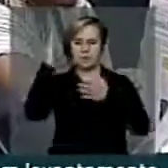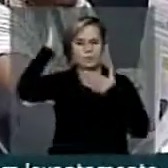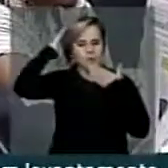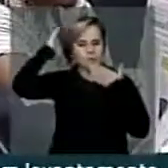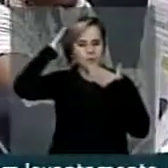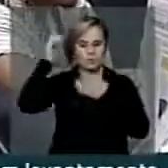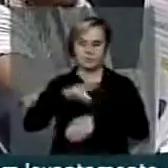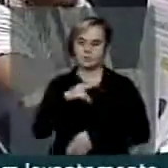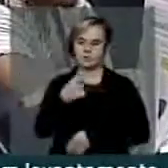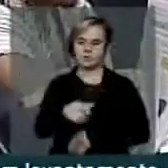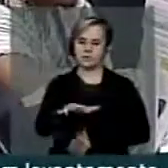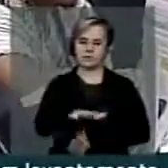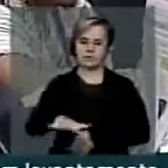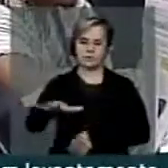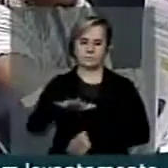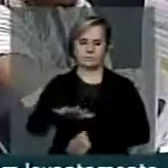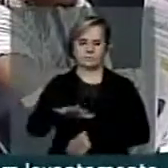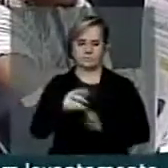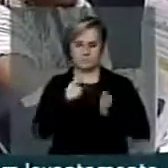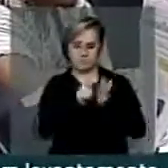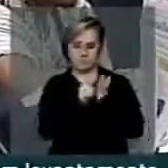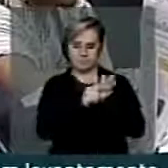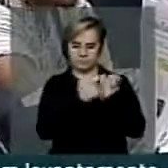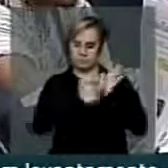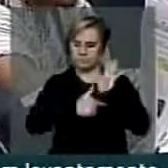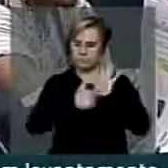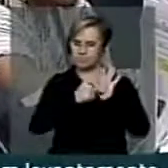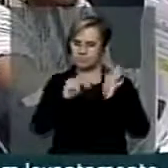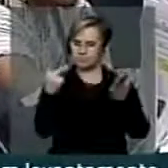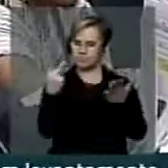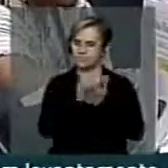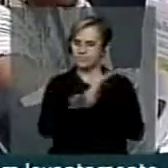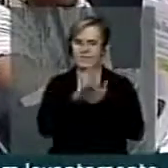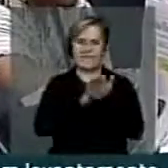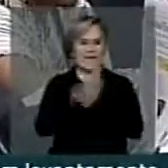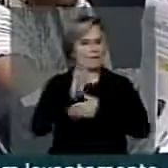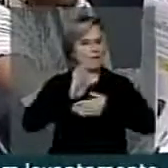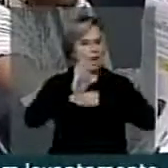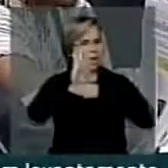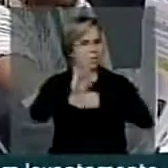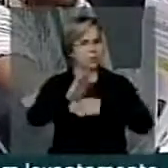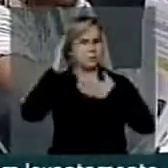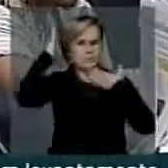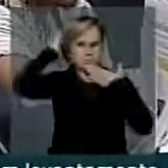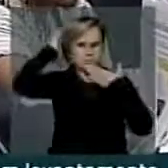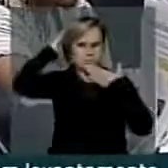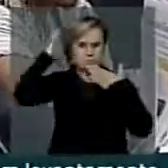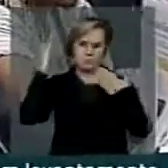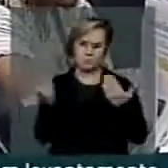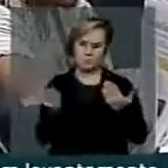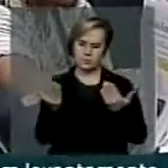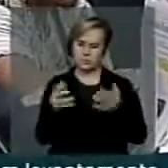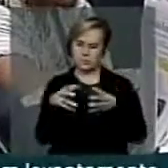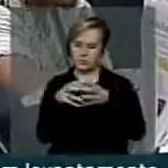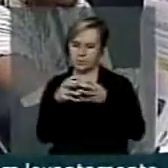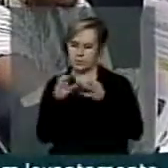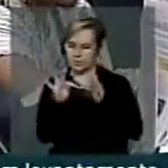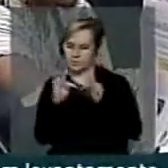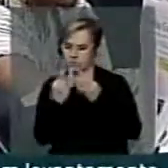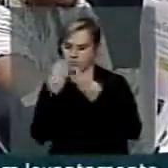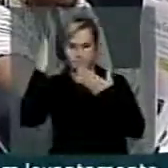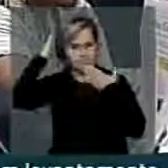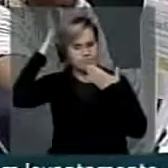O documento não produziu nenhuma medida a favor dos índios. Os caigangues, porém,